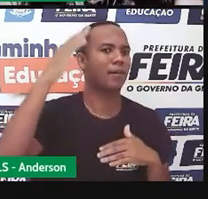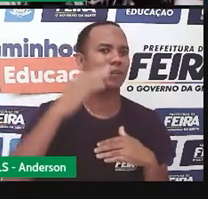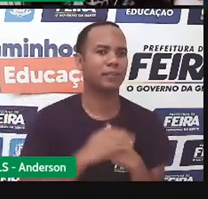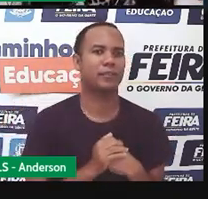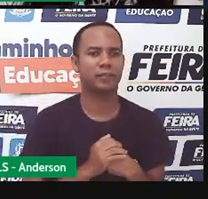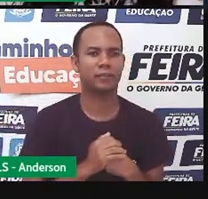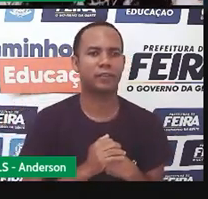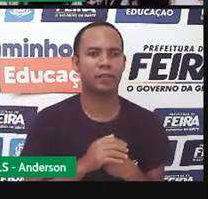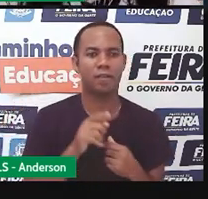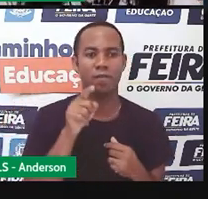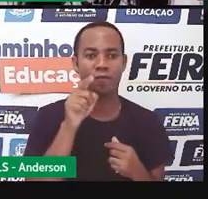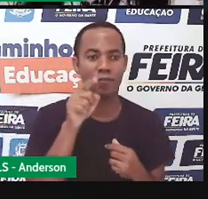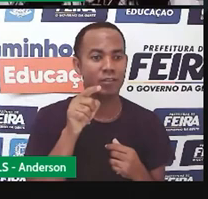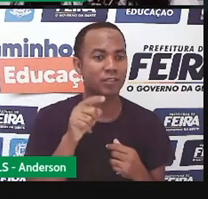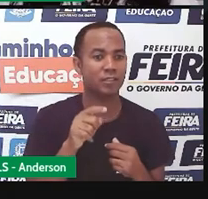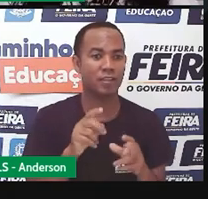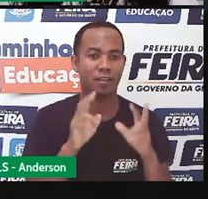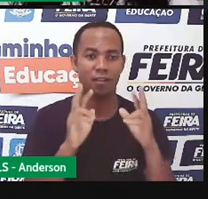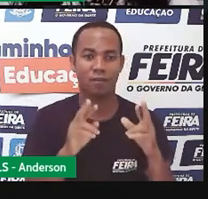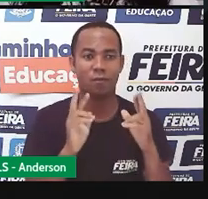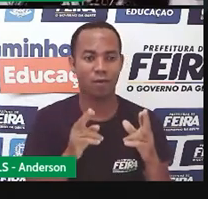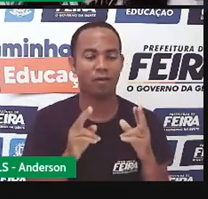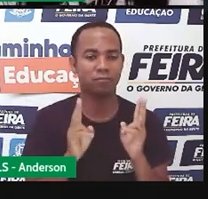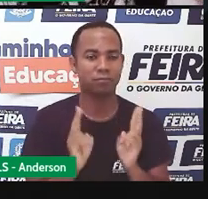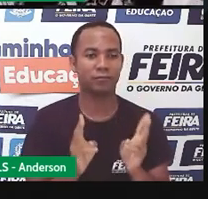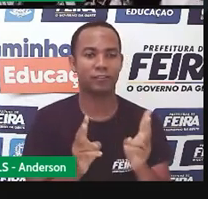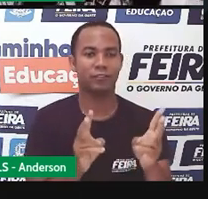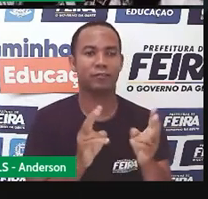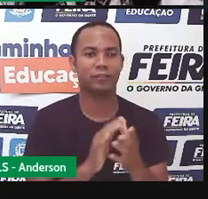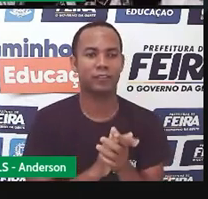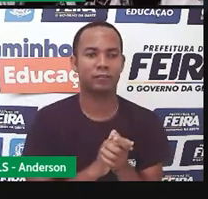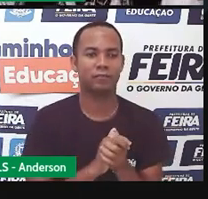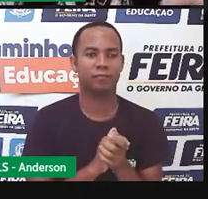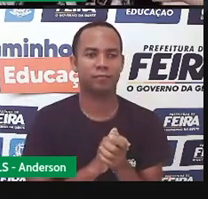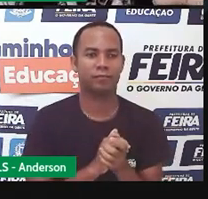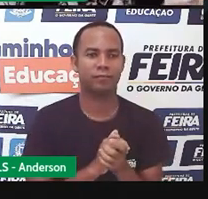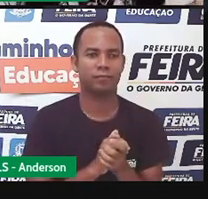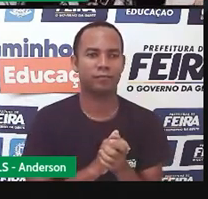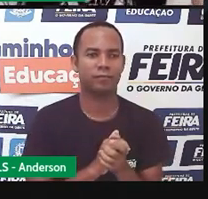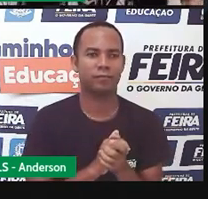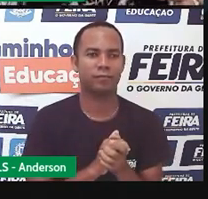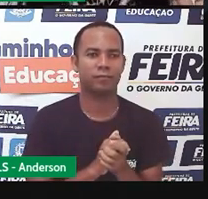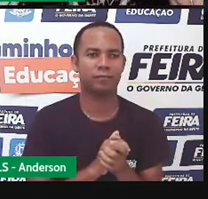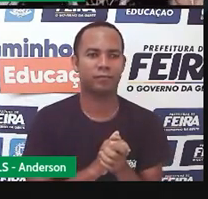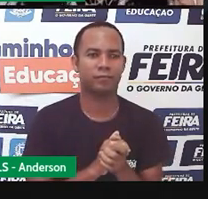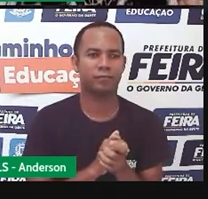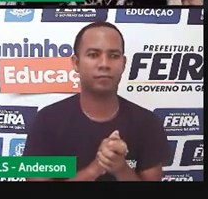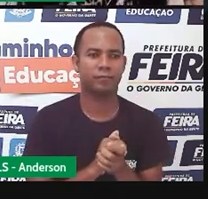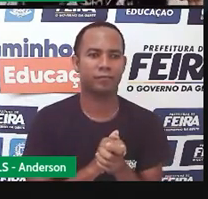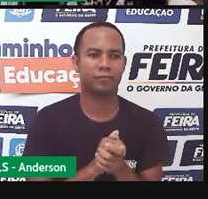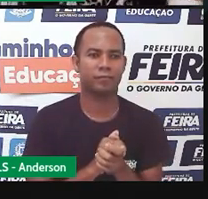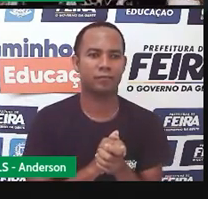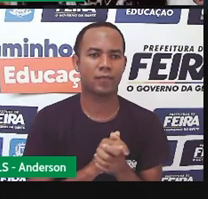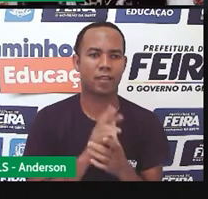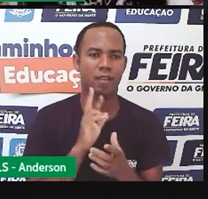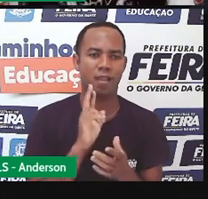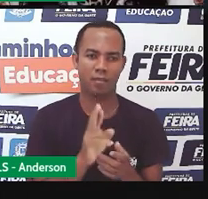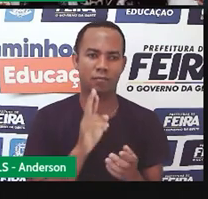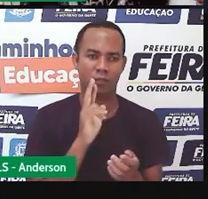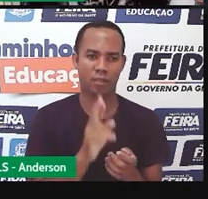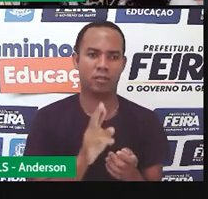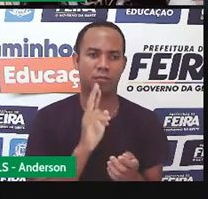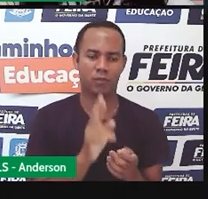e você vai seguir os mesmos passos que eu, tá bom? Manchete, título e responder as